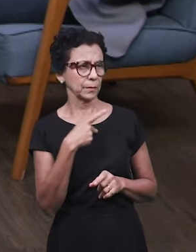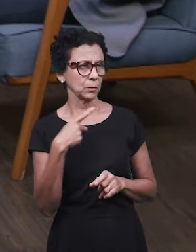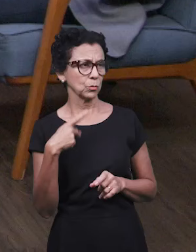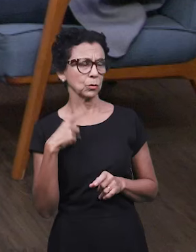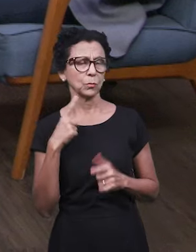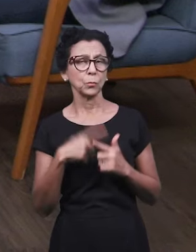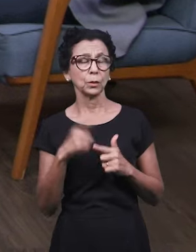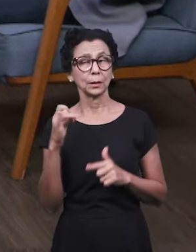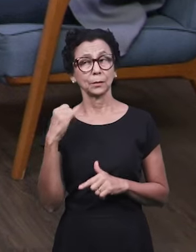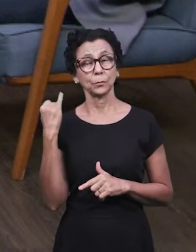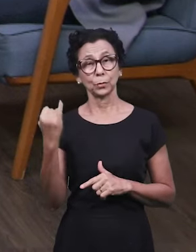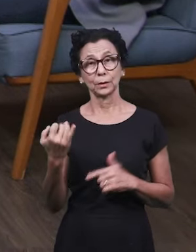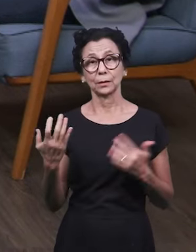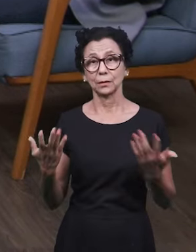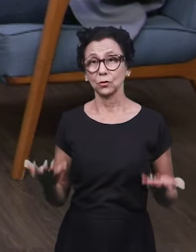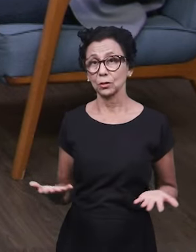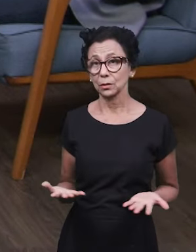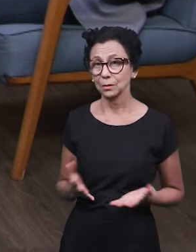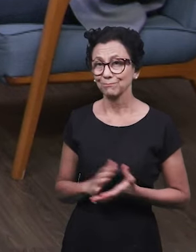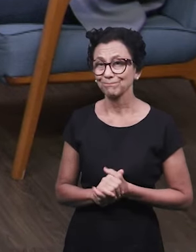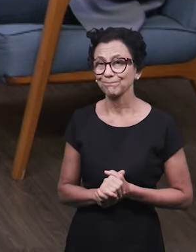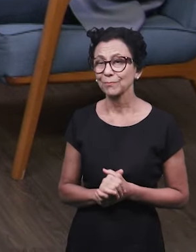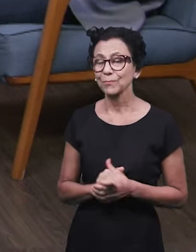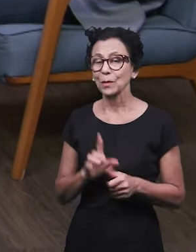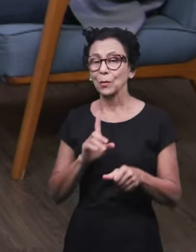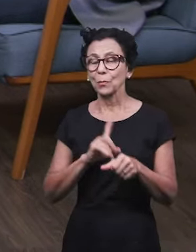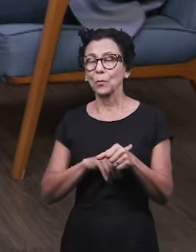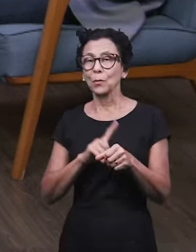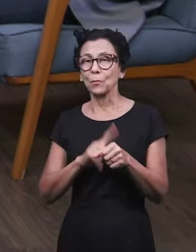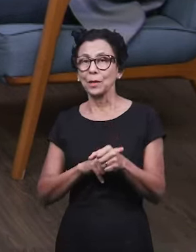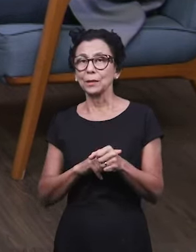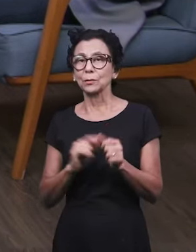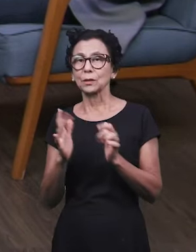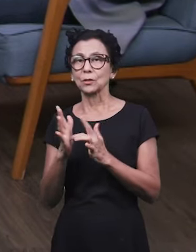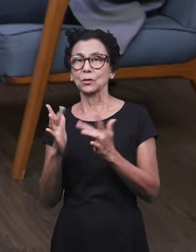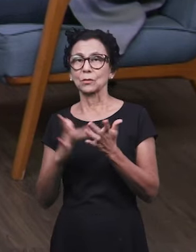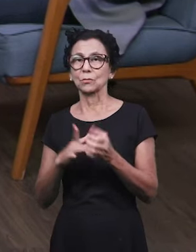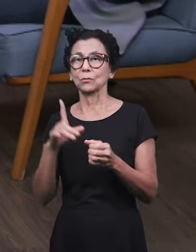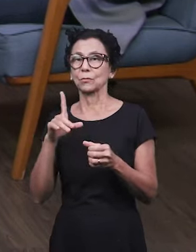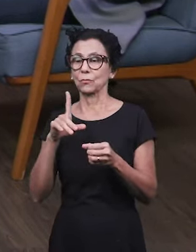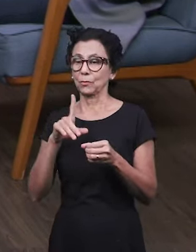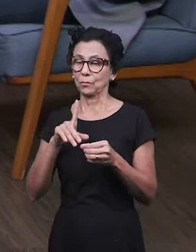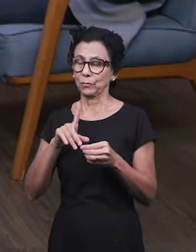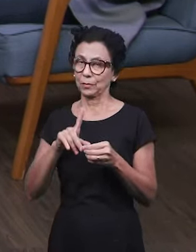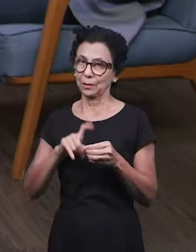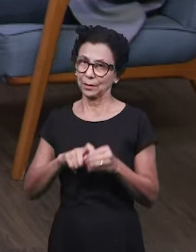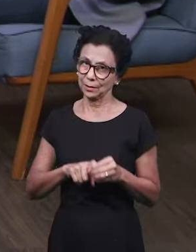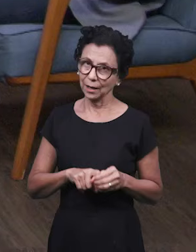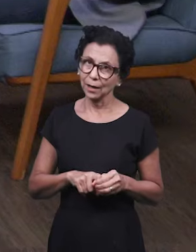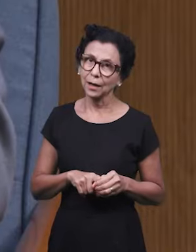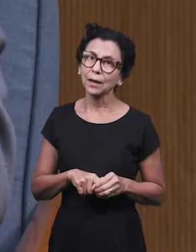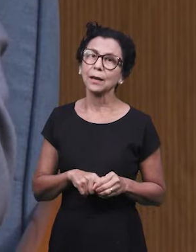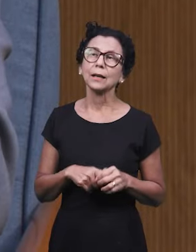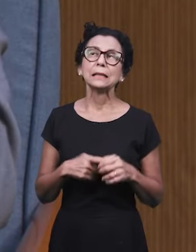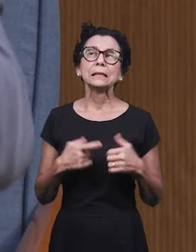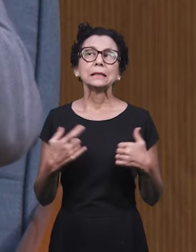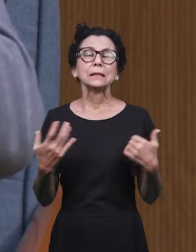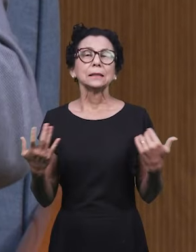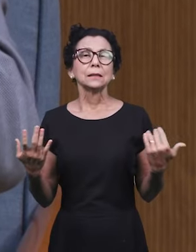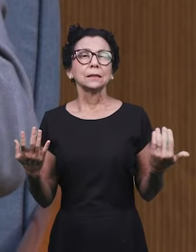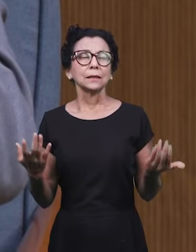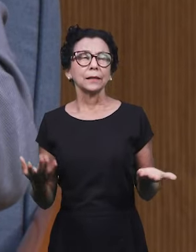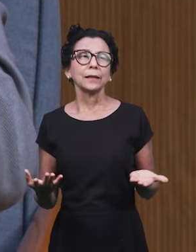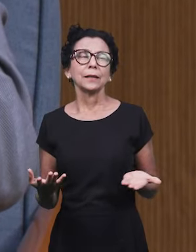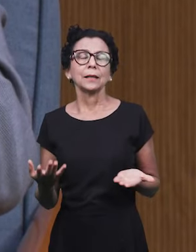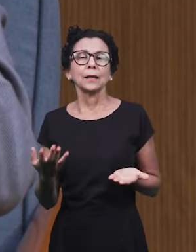Daniel, Adriano? Porque quando Jesus voltar, a oportunidade que o homem